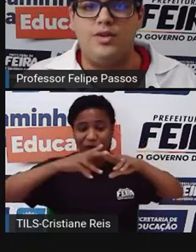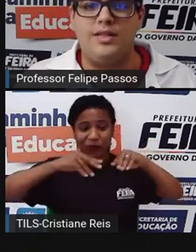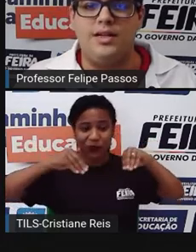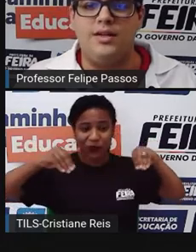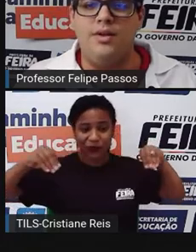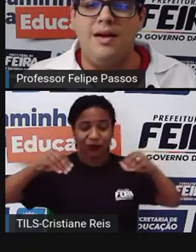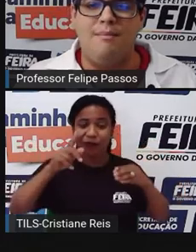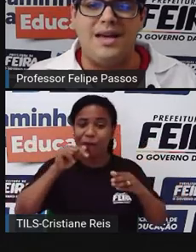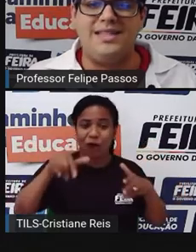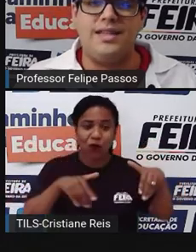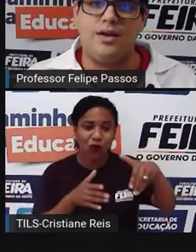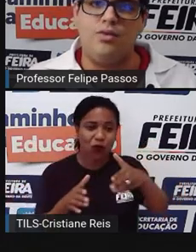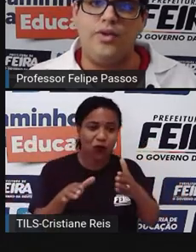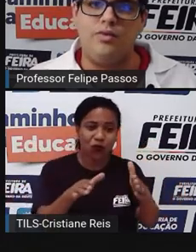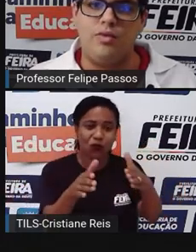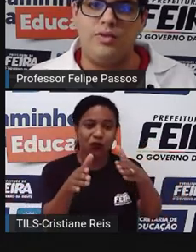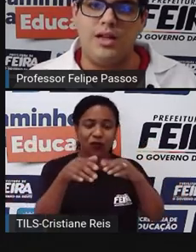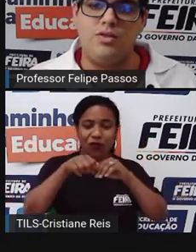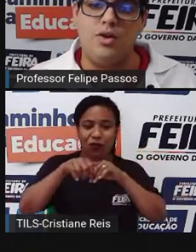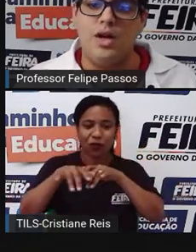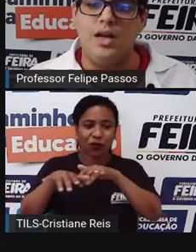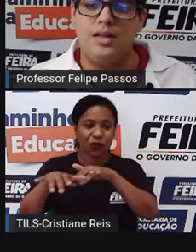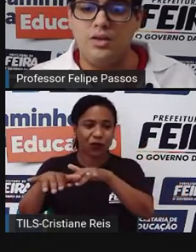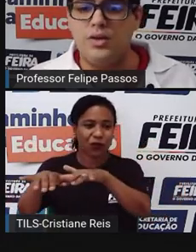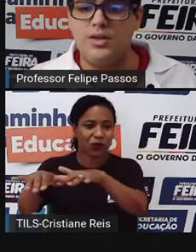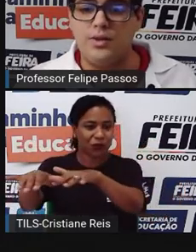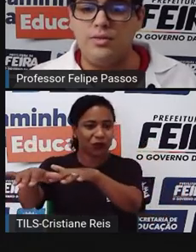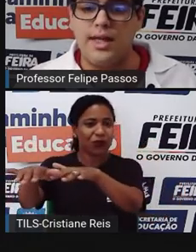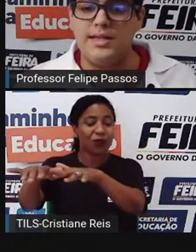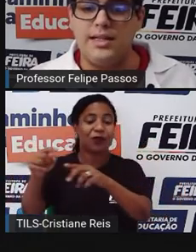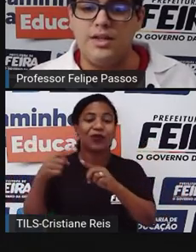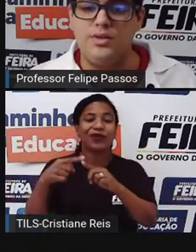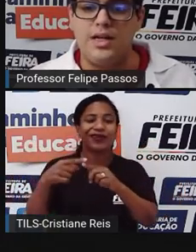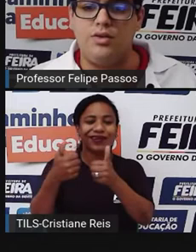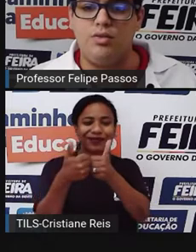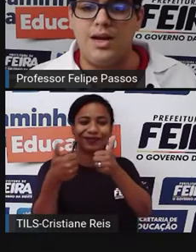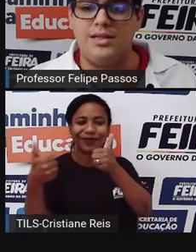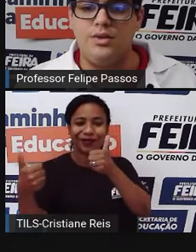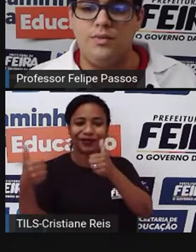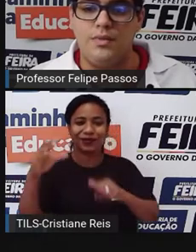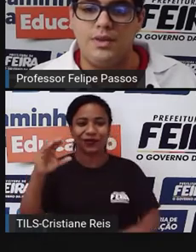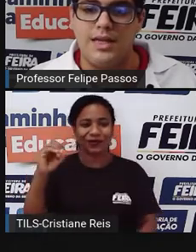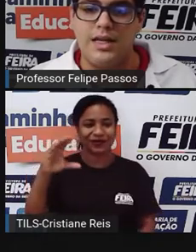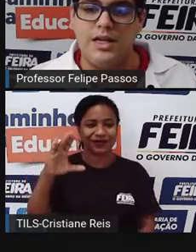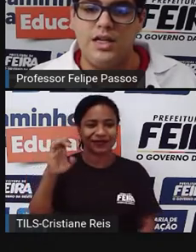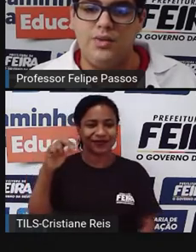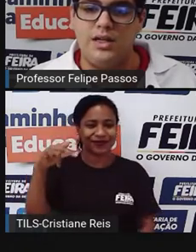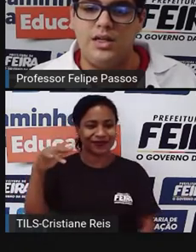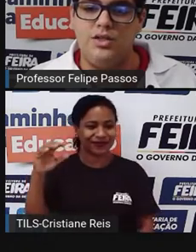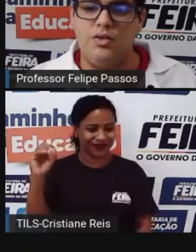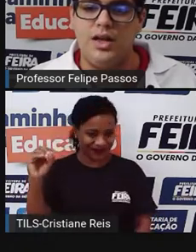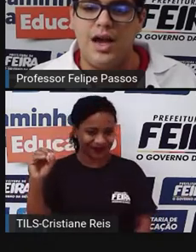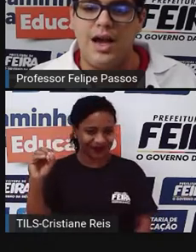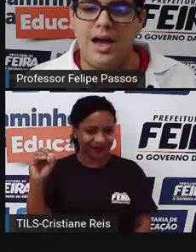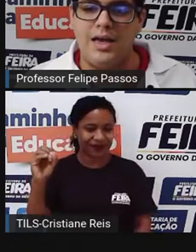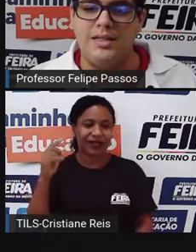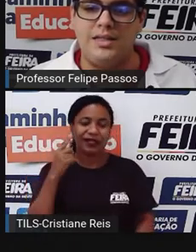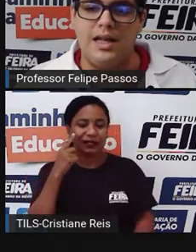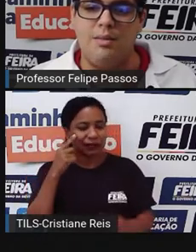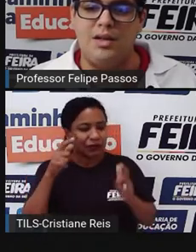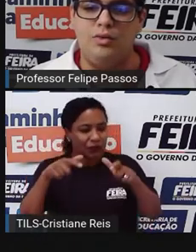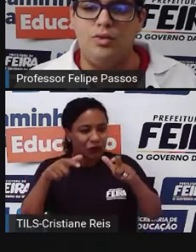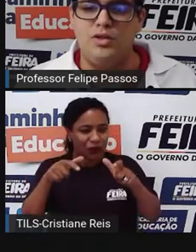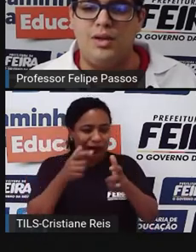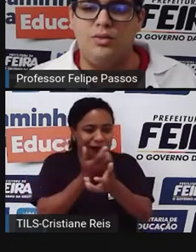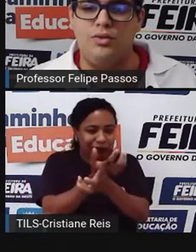'água como o oceano, mais seco fica o território. Tanto que isso acontece aqui no centro do Brasil, nessa região aqui de Goiás,